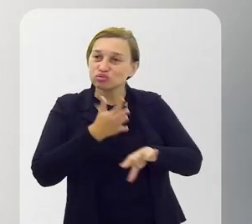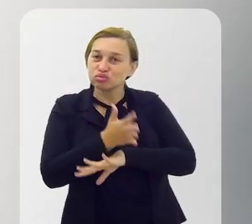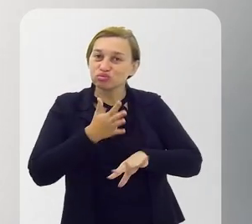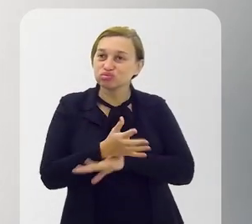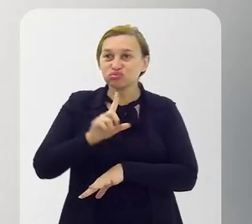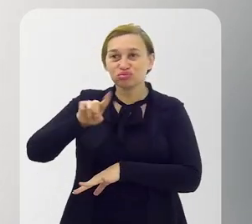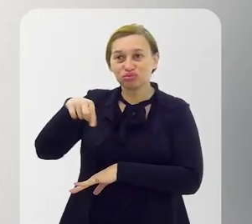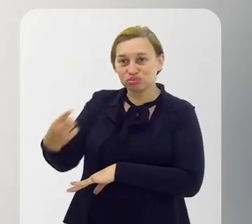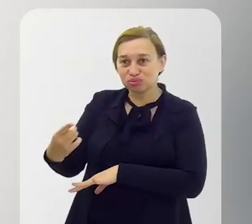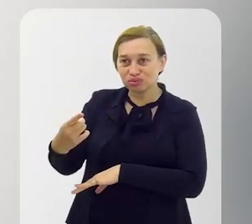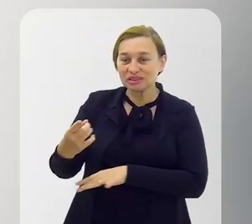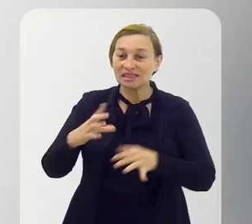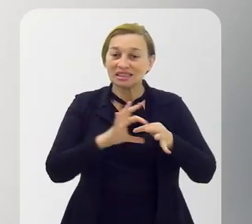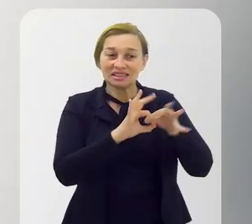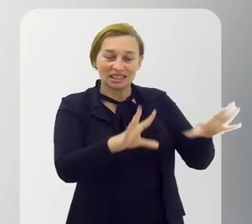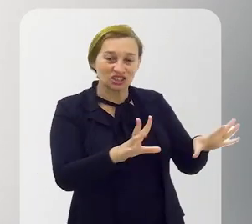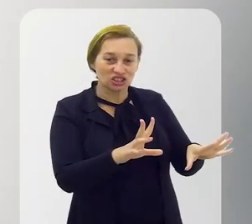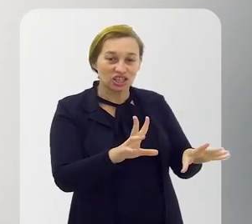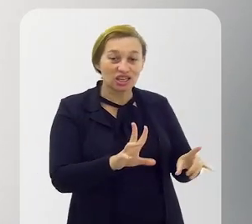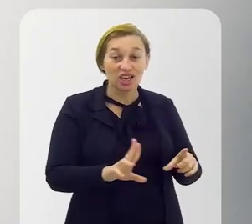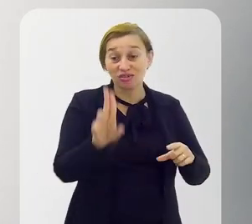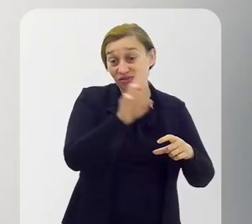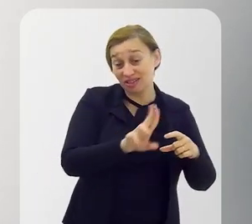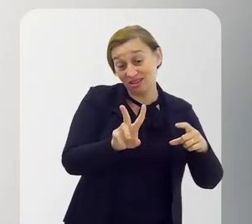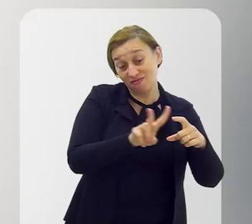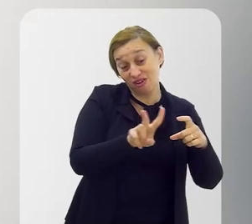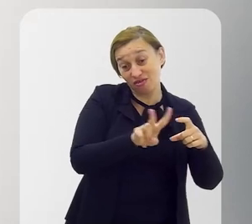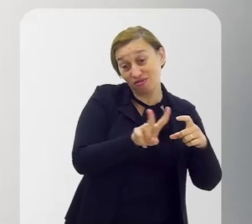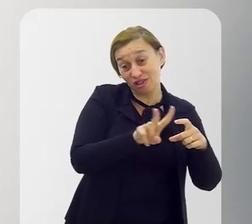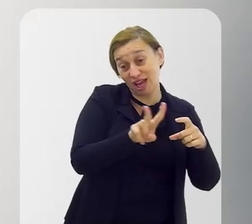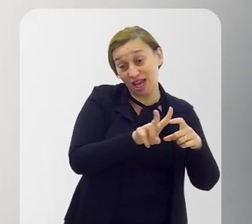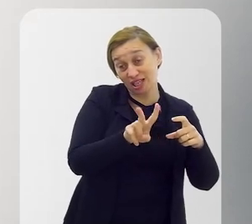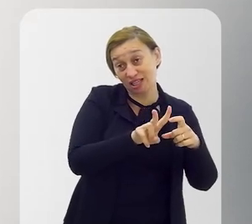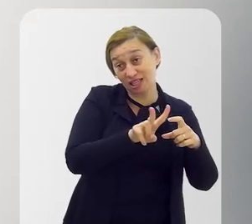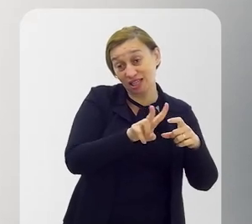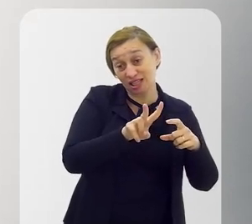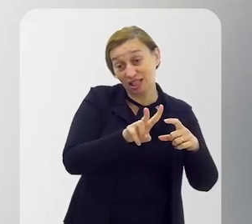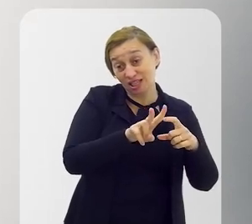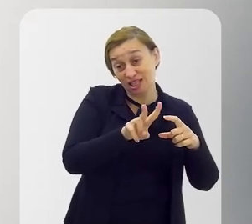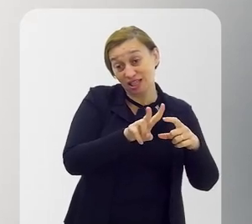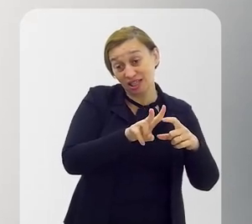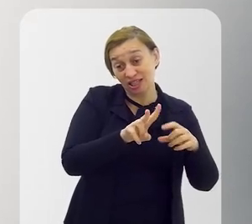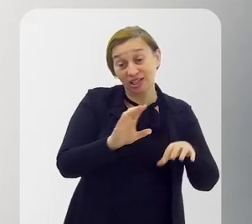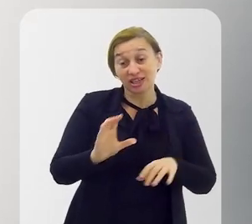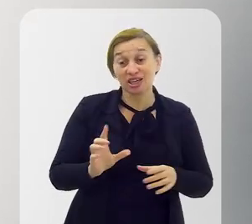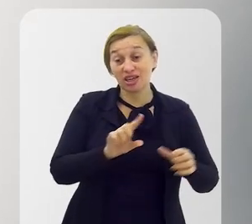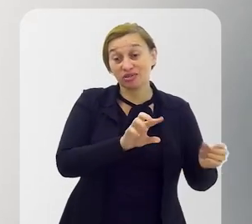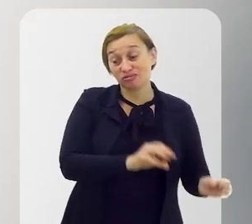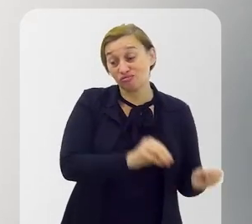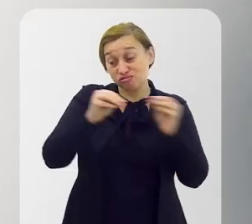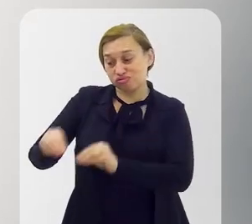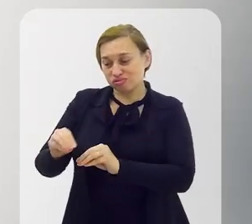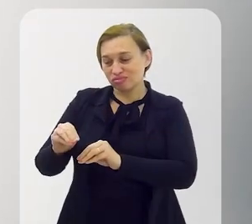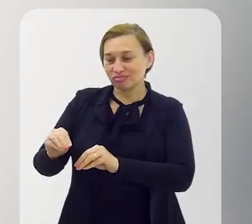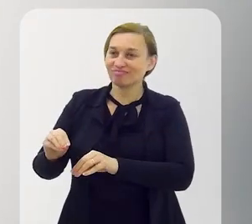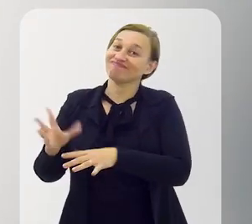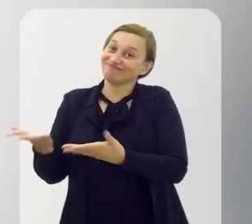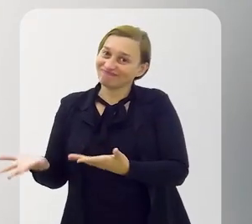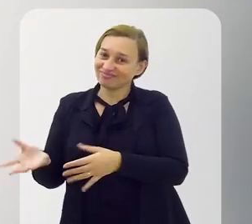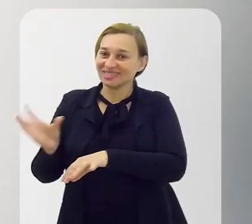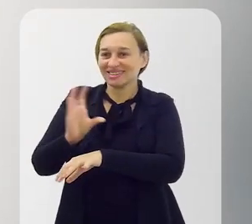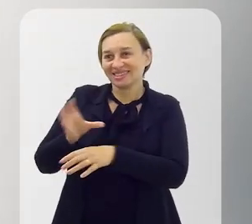disso Aí daqui a pouco Deixei a faculdade de veterinária Larguei a veterinária E virei E fui pastar no teatro